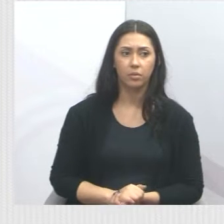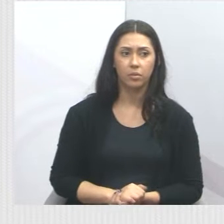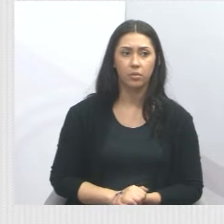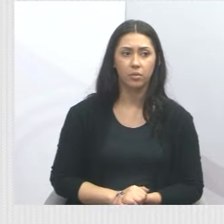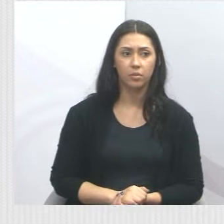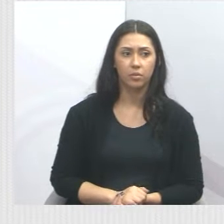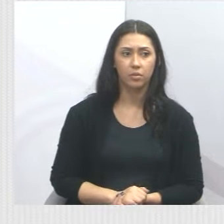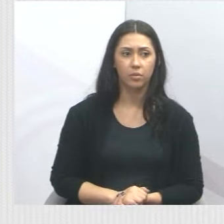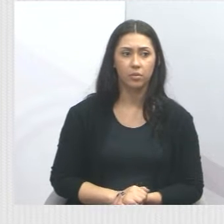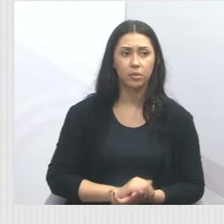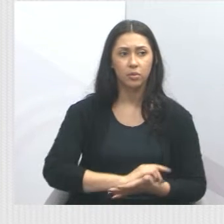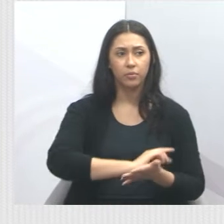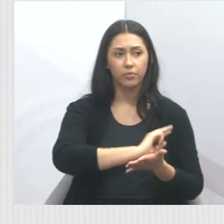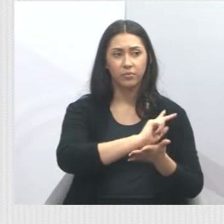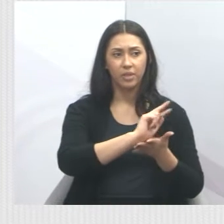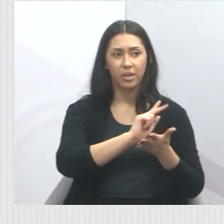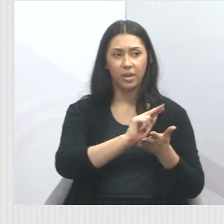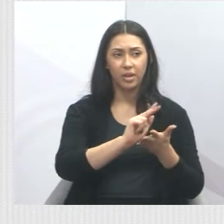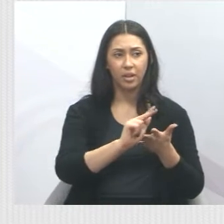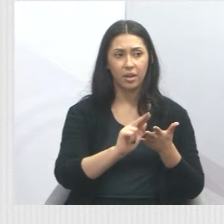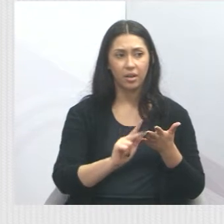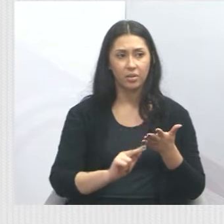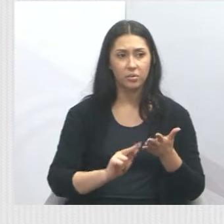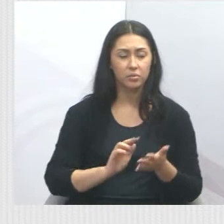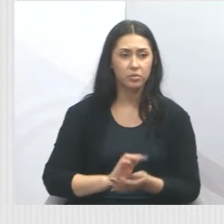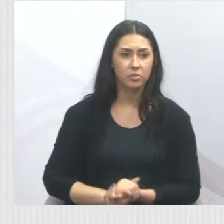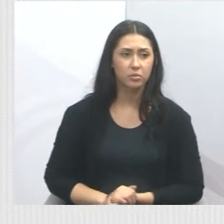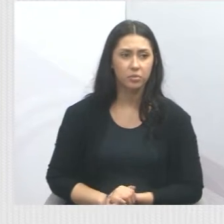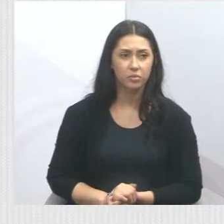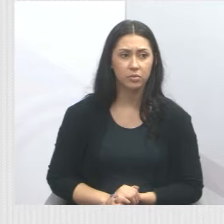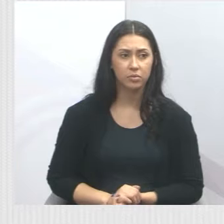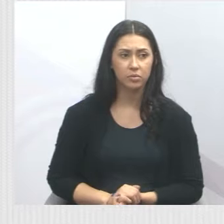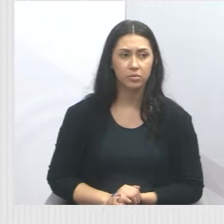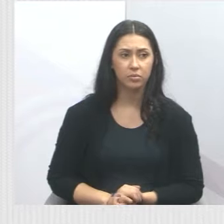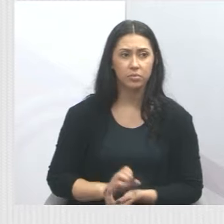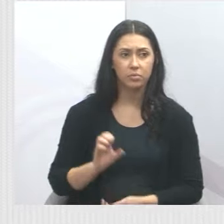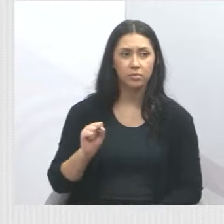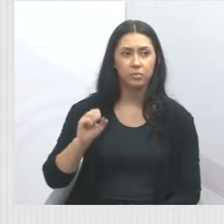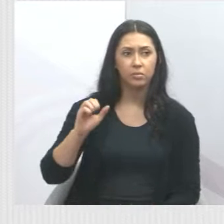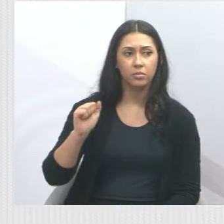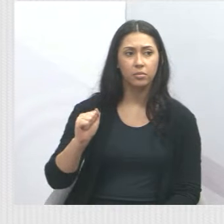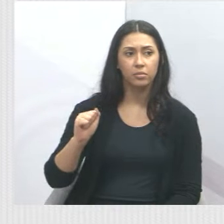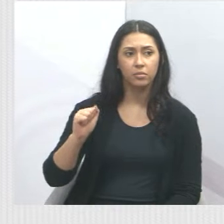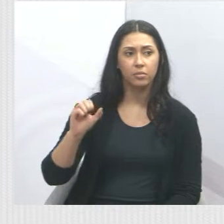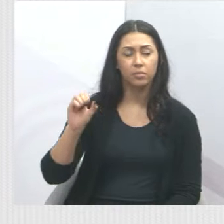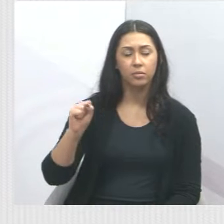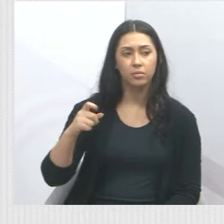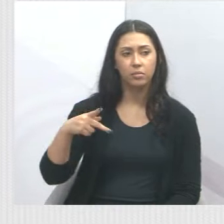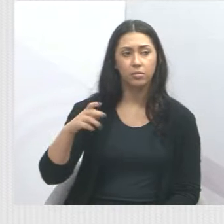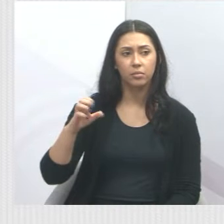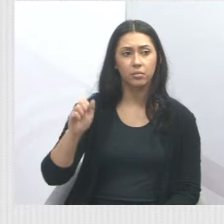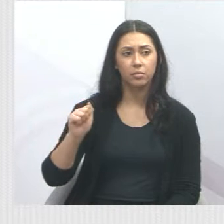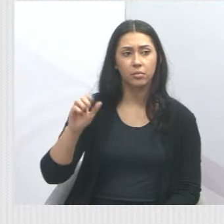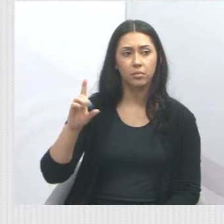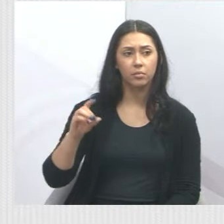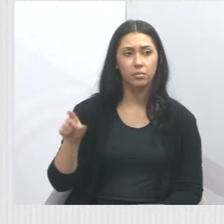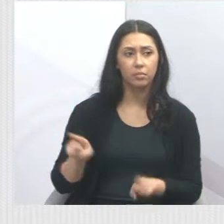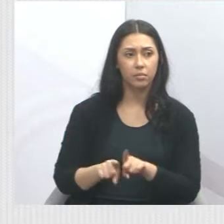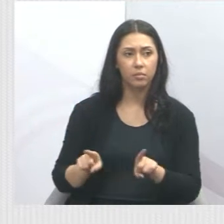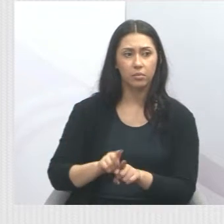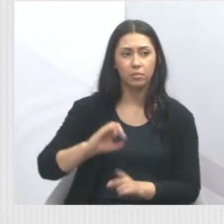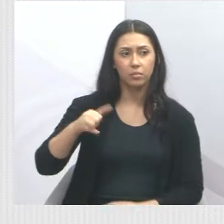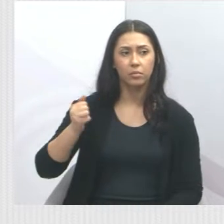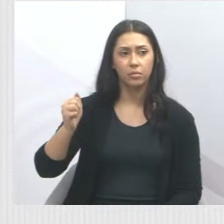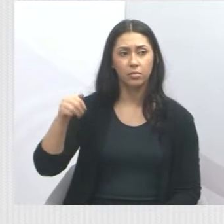25 mil, Lar Fraterno da Cássia, R$ 25 mil, Aspade, R$ 20 mil reais, Ajan, R$ mil,